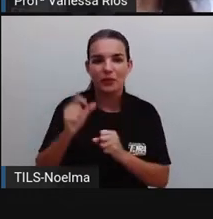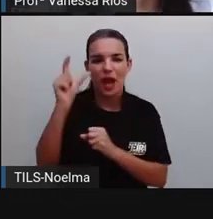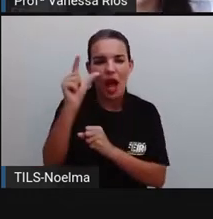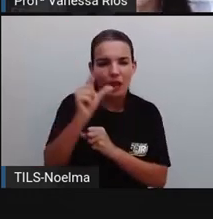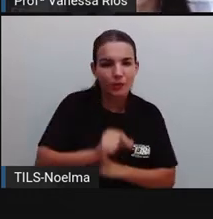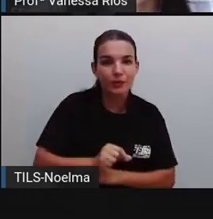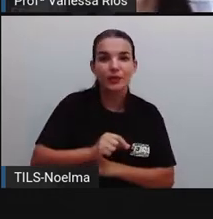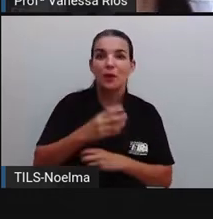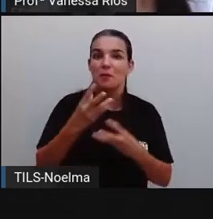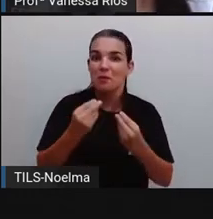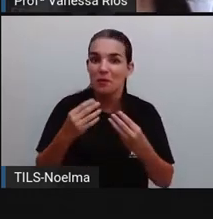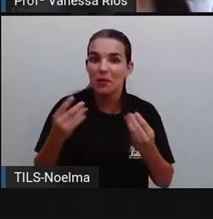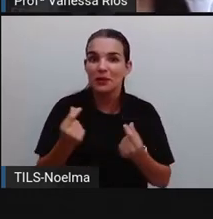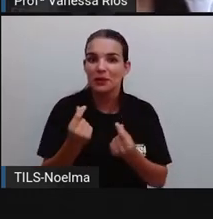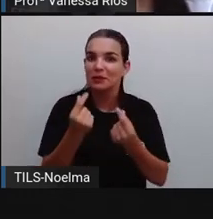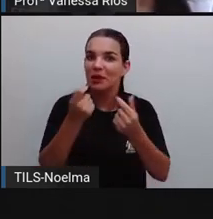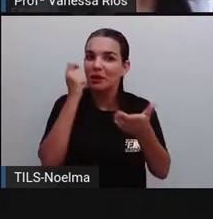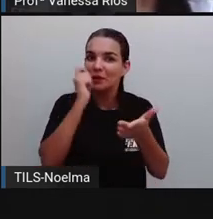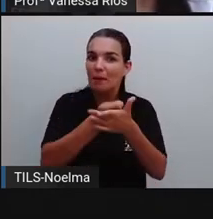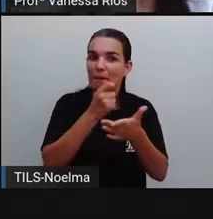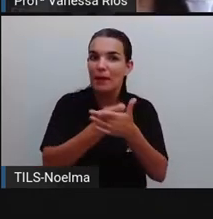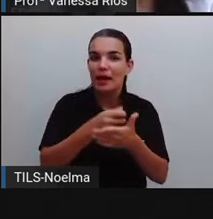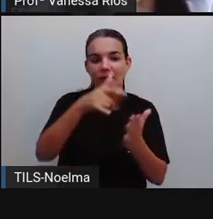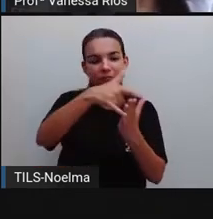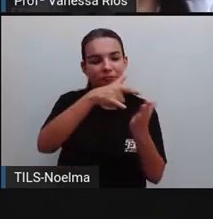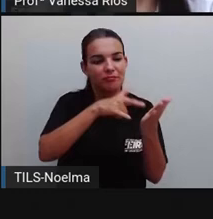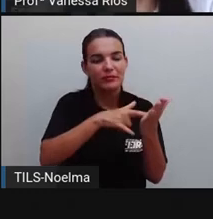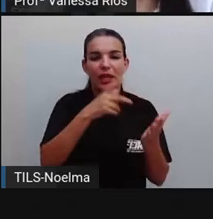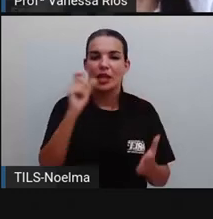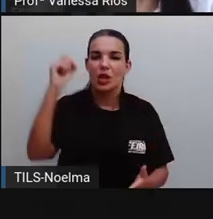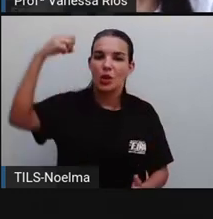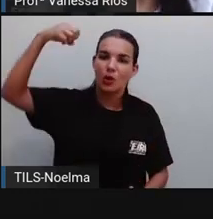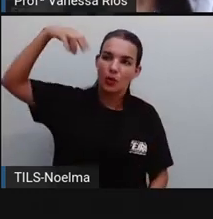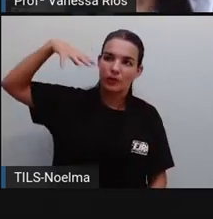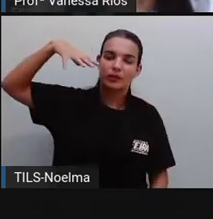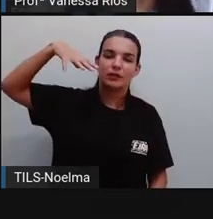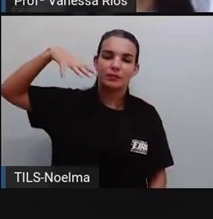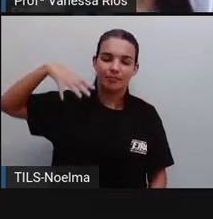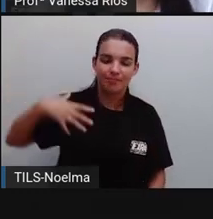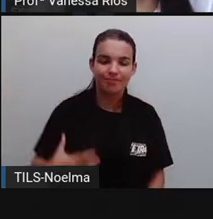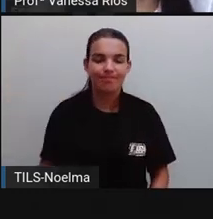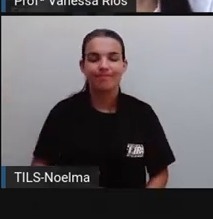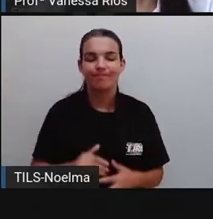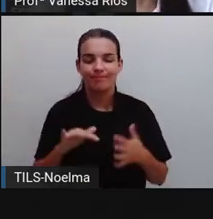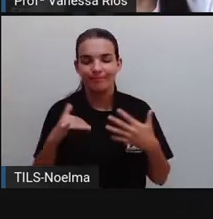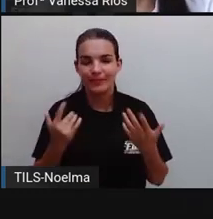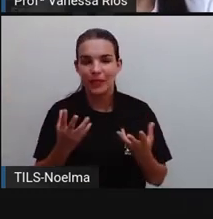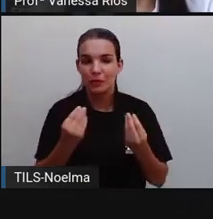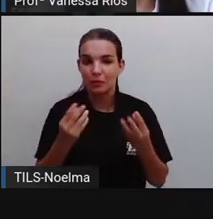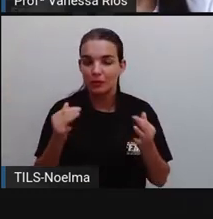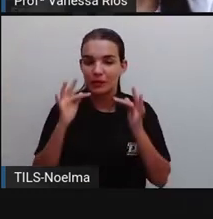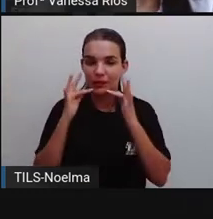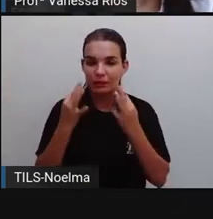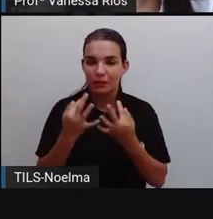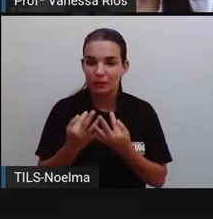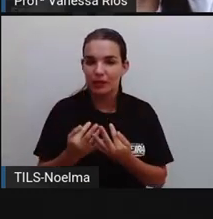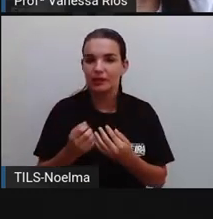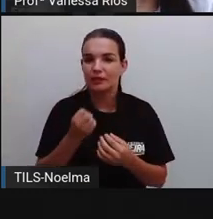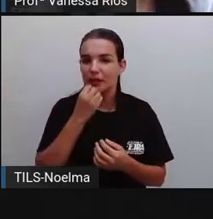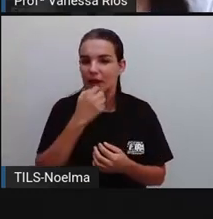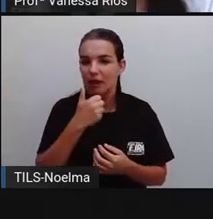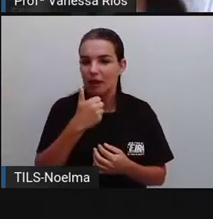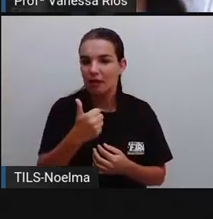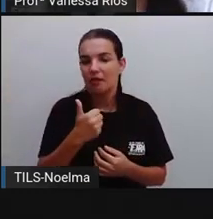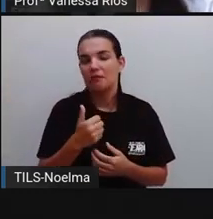drasticamente os valores pagos na conta de luz. Então, tem sido opção para muitas famílias a instalação dos